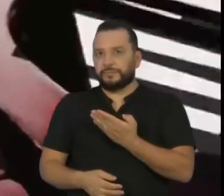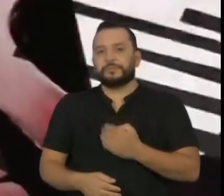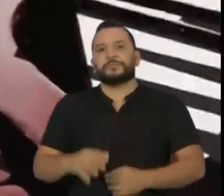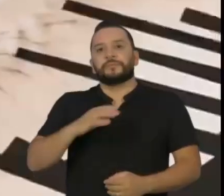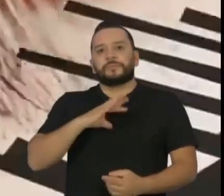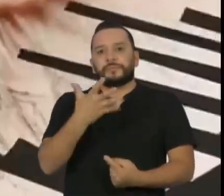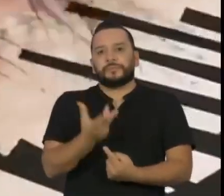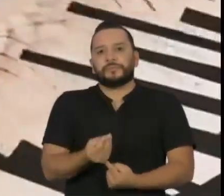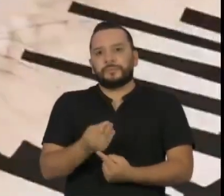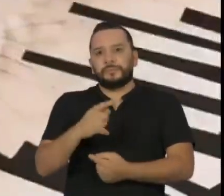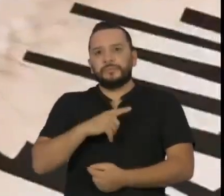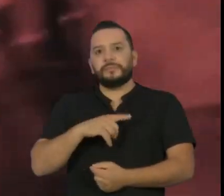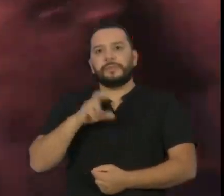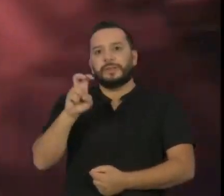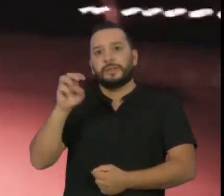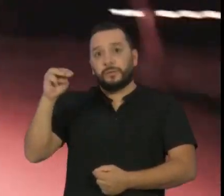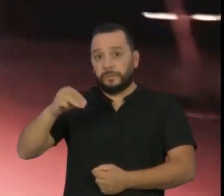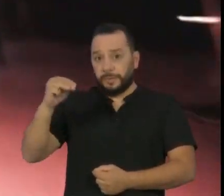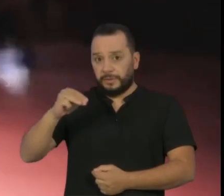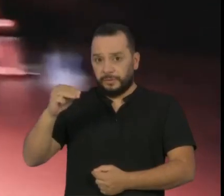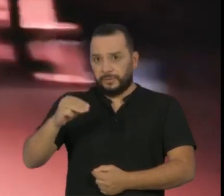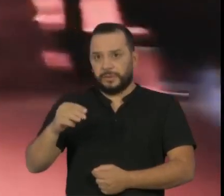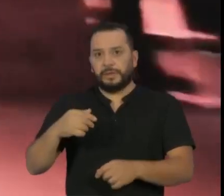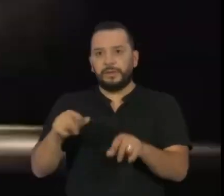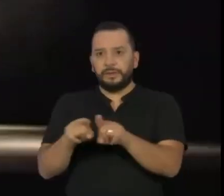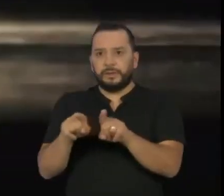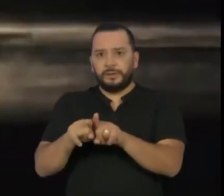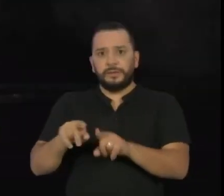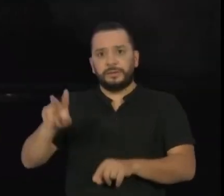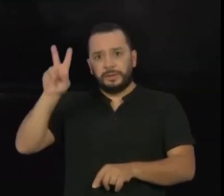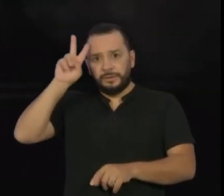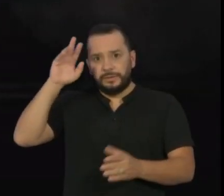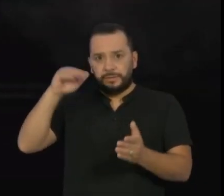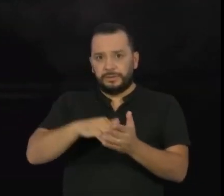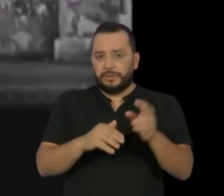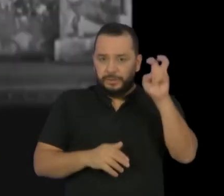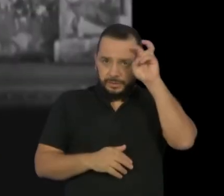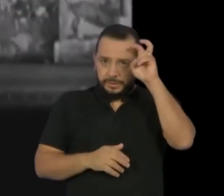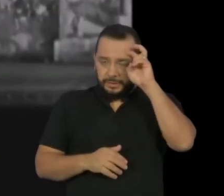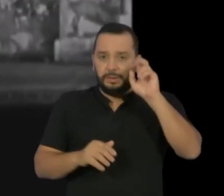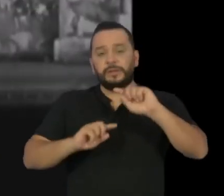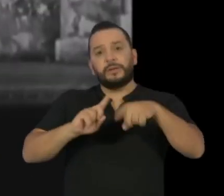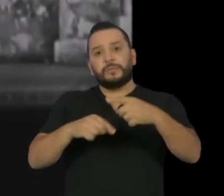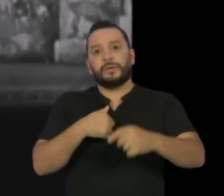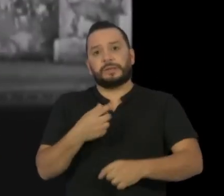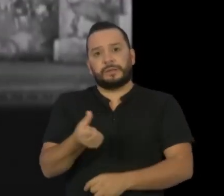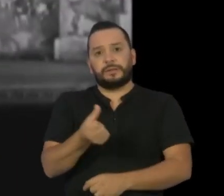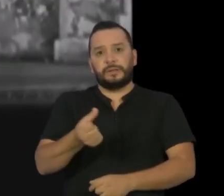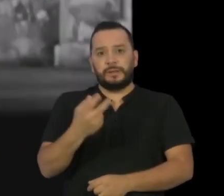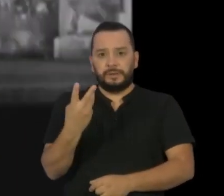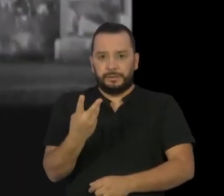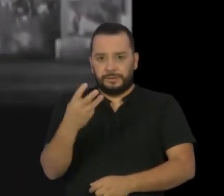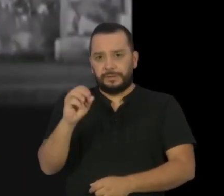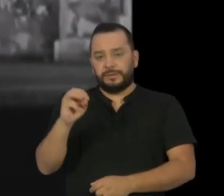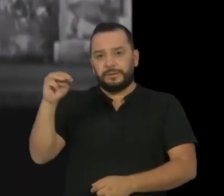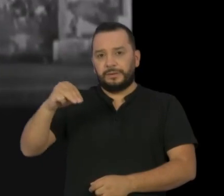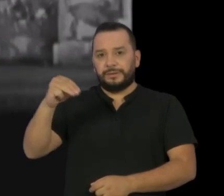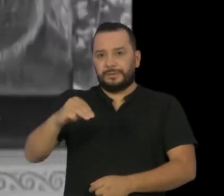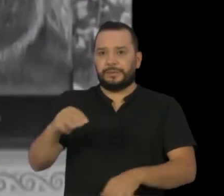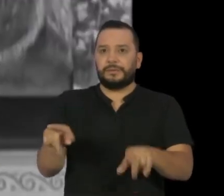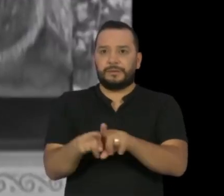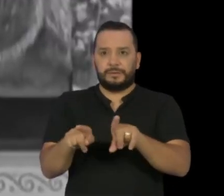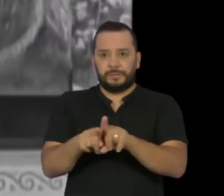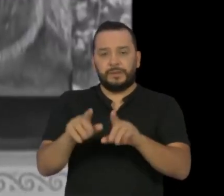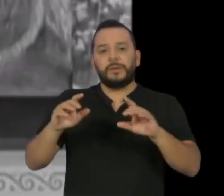Metrópolis terá cinco minutos diários de segunda a quinta e uma versão estendida de meia hora na sexta-feira, sempre às